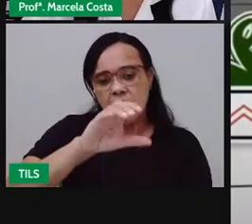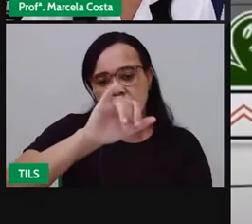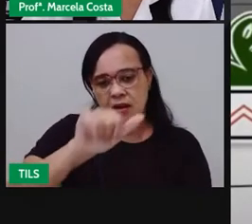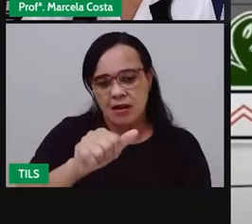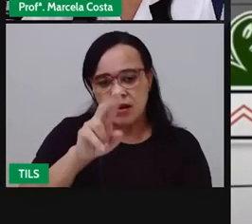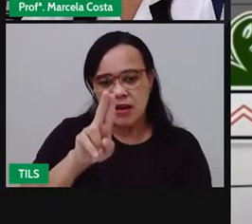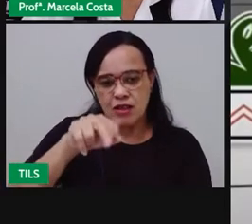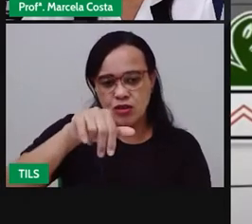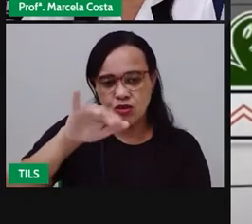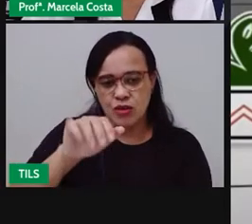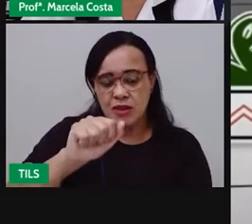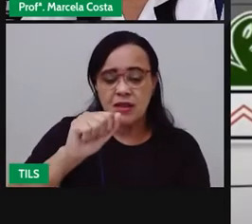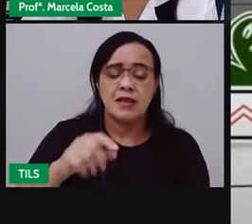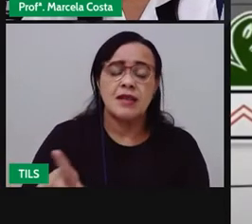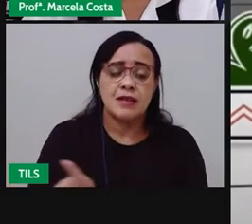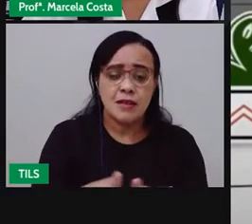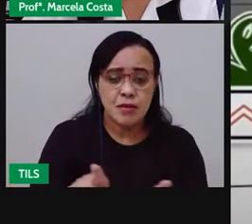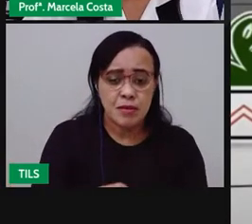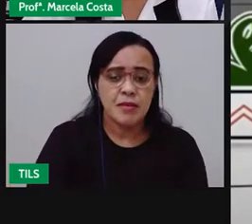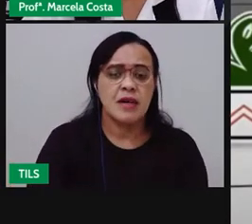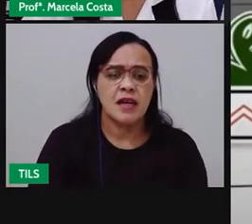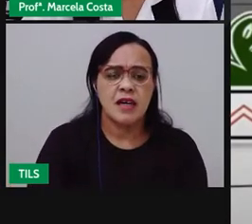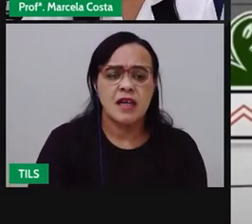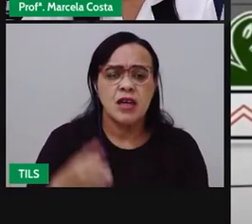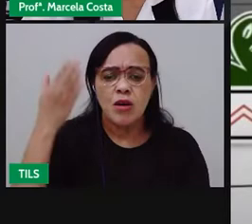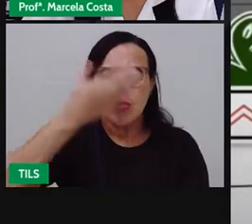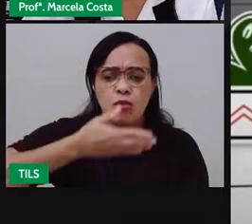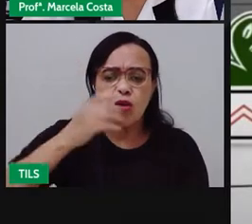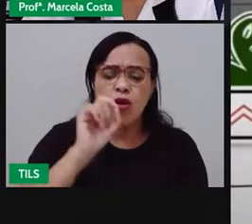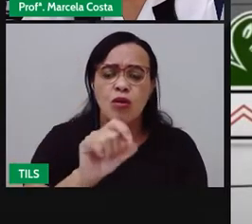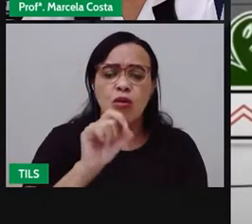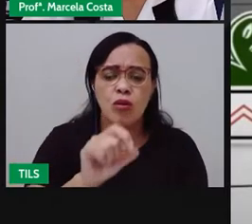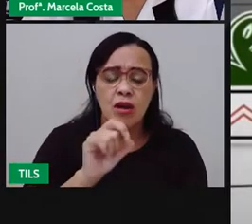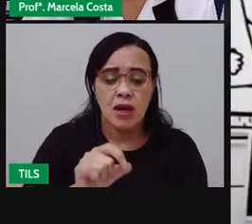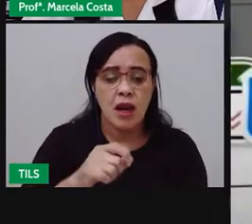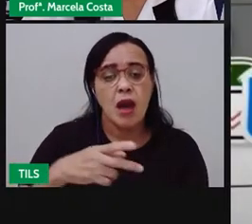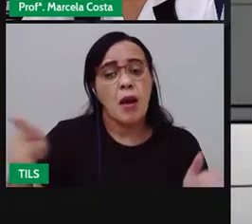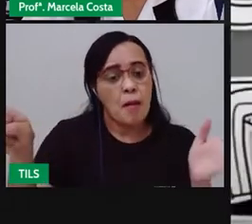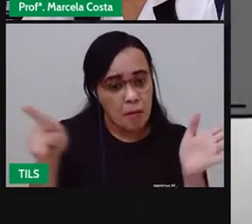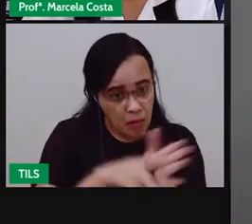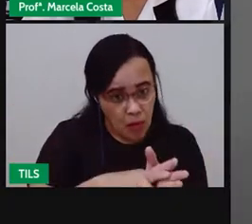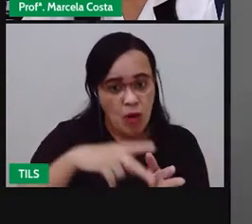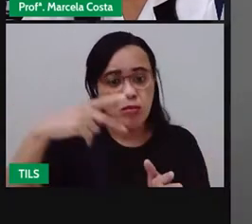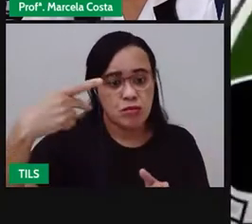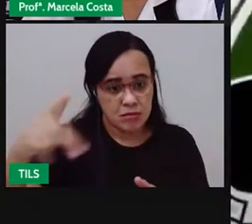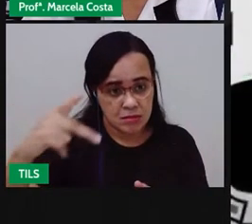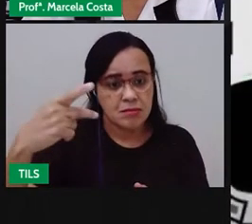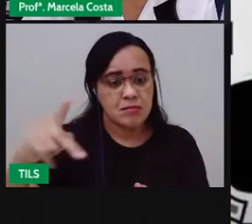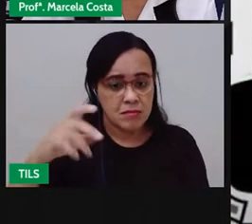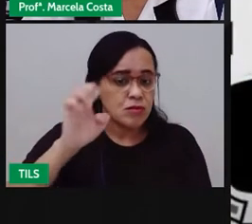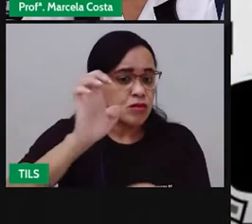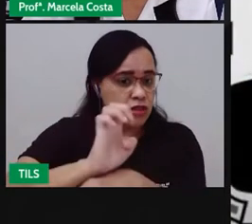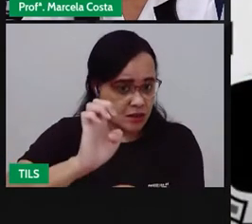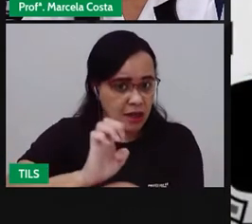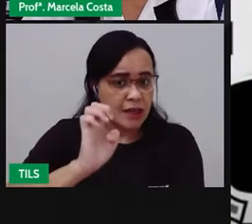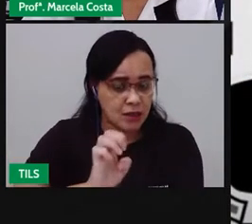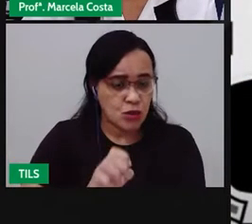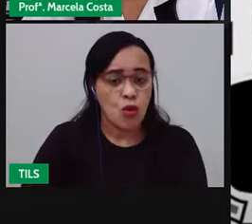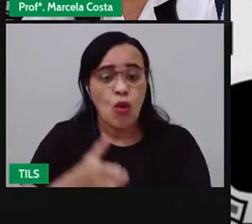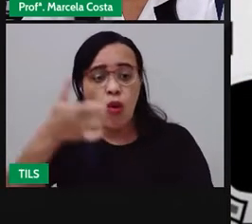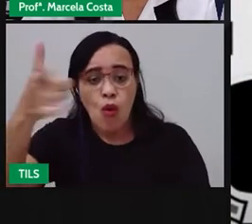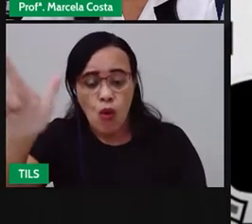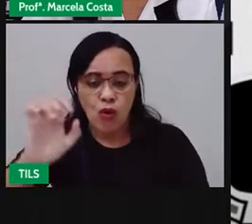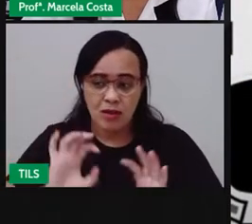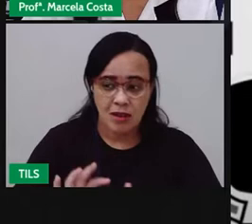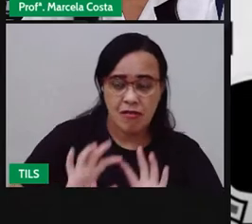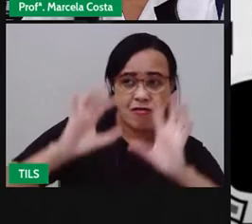à cajuína é um dos saberes reconhecidos como bem imaterial no Piauí. A festa de Santana de Caicó